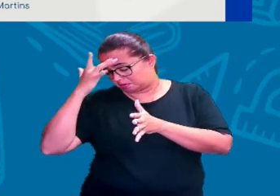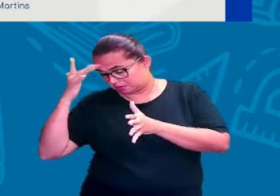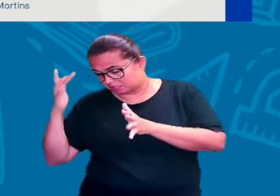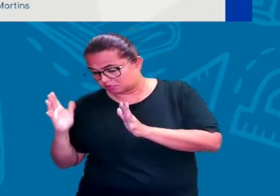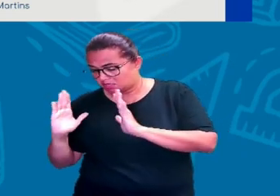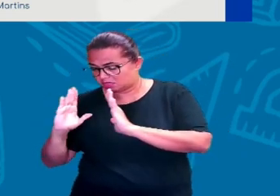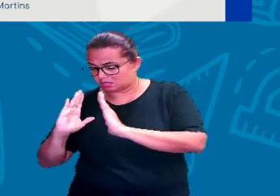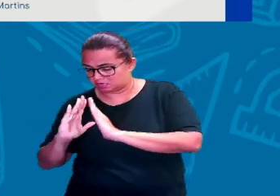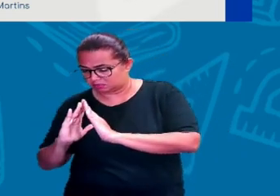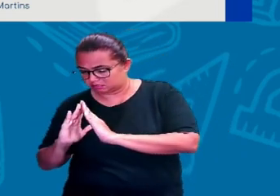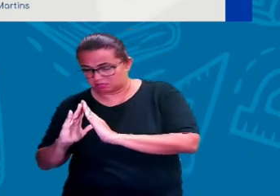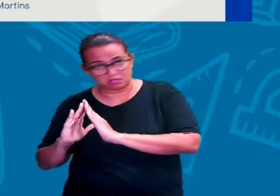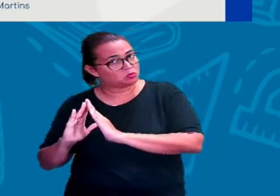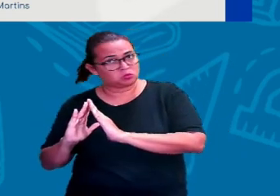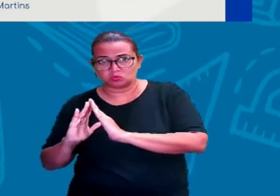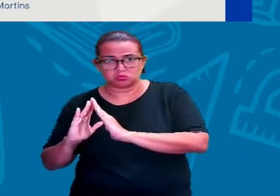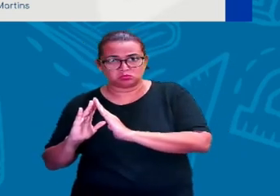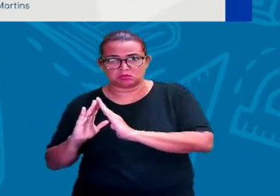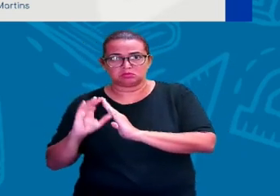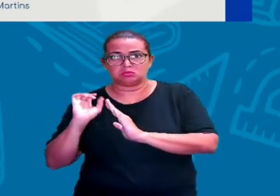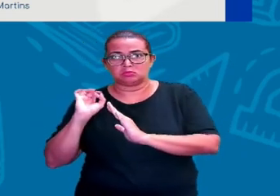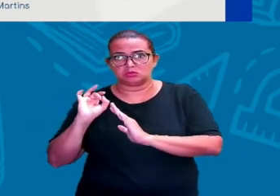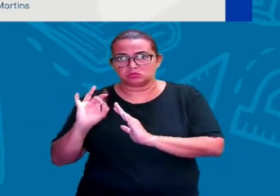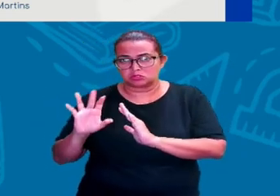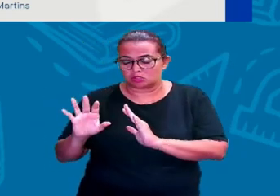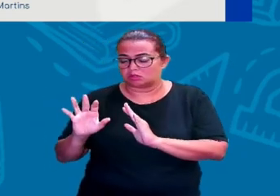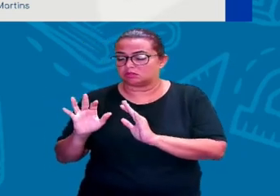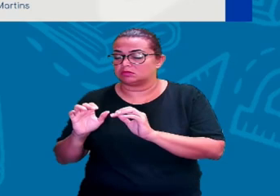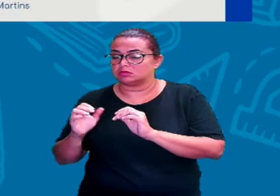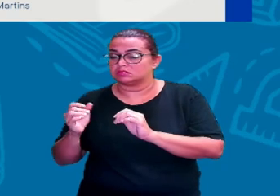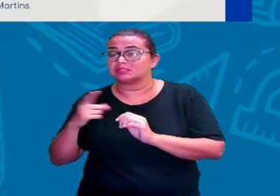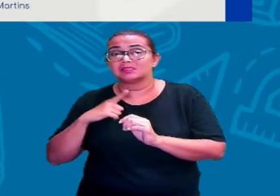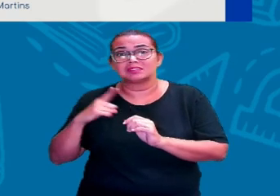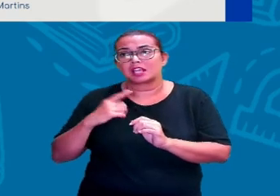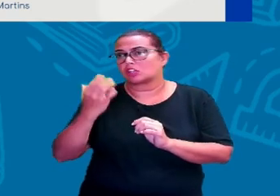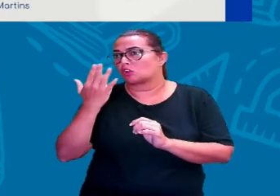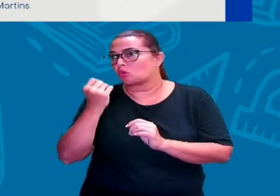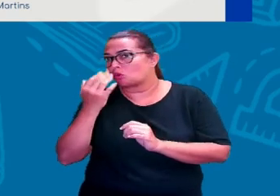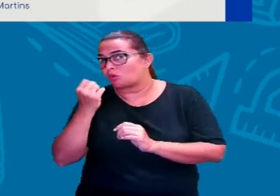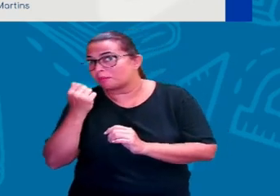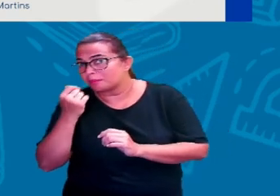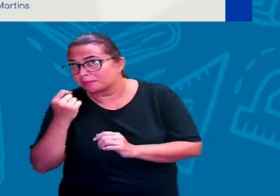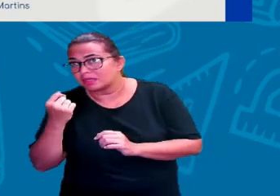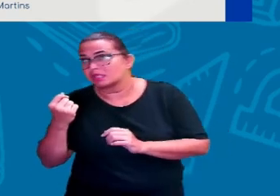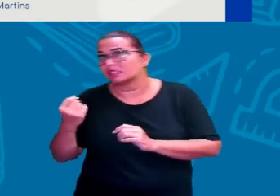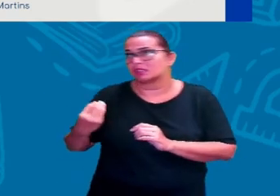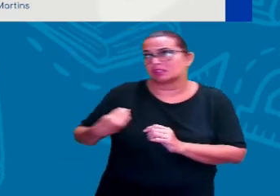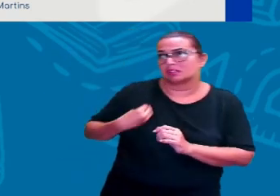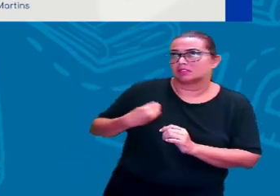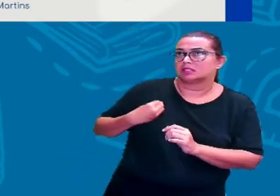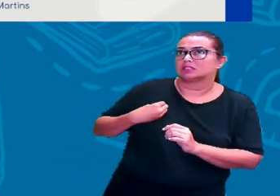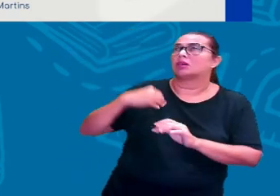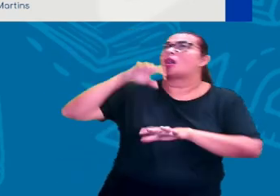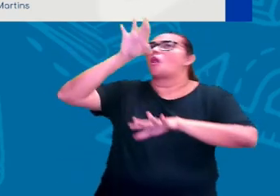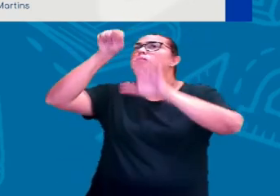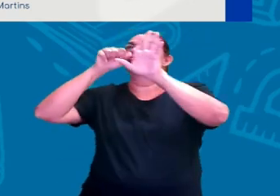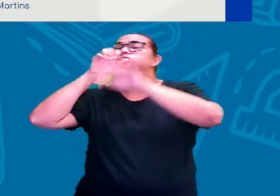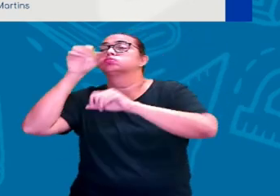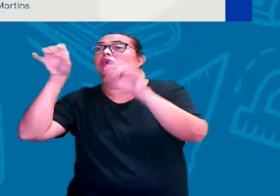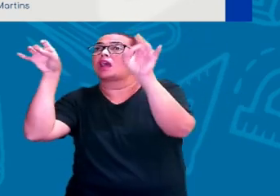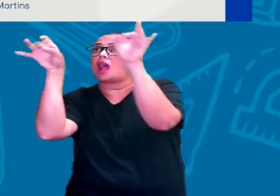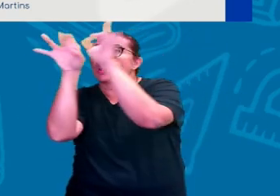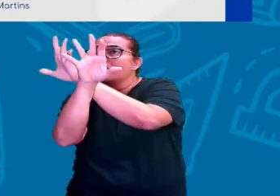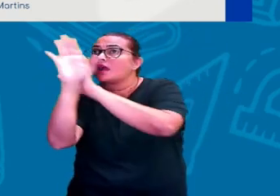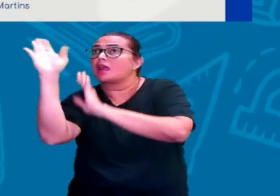quando elas tinham ali as frutas, os alimentos pra sobreviver, elas permaneciam naquele local. Acabando aqueles recursos,